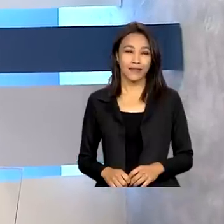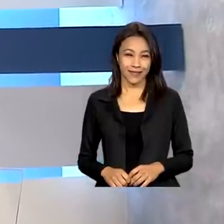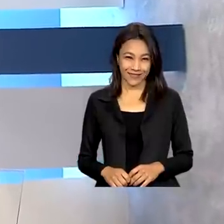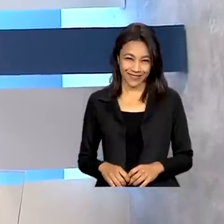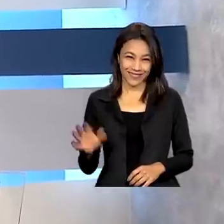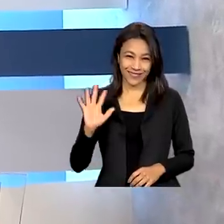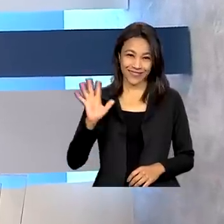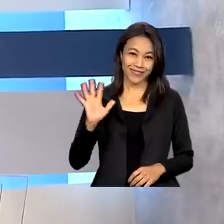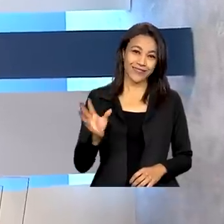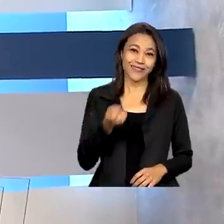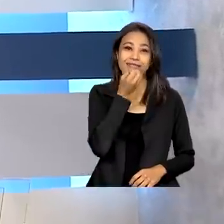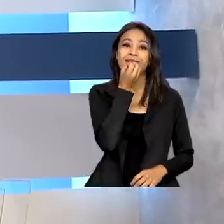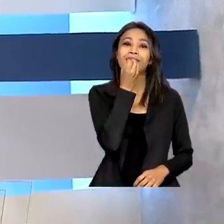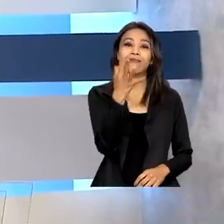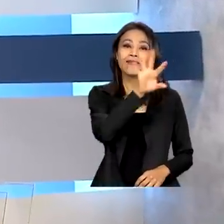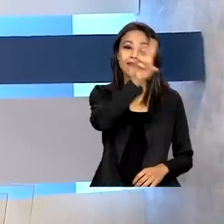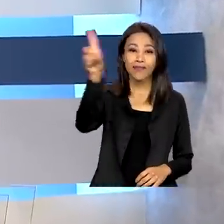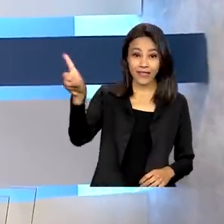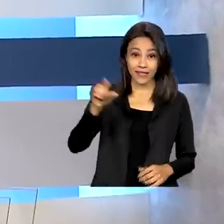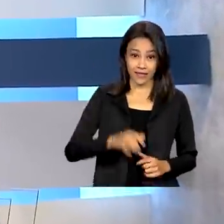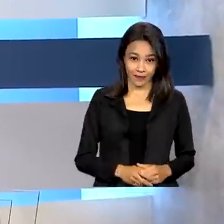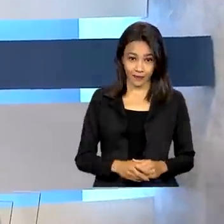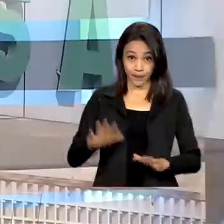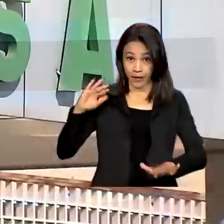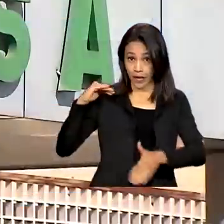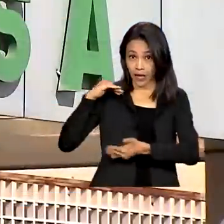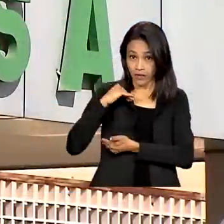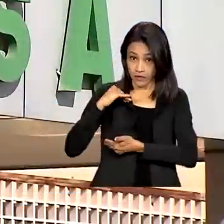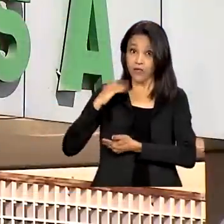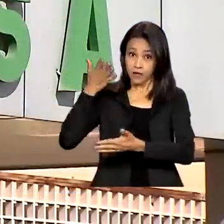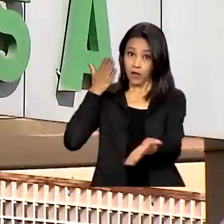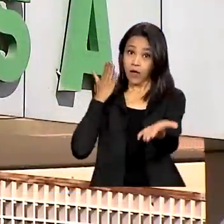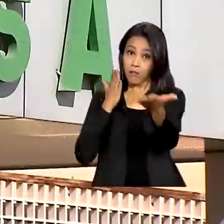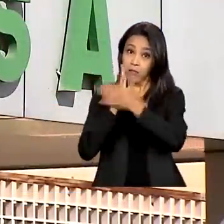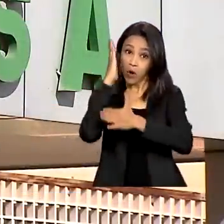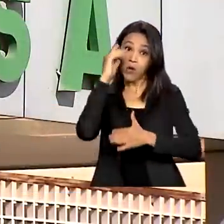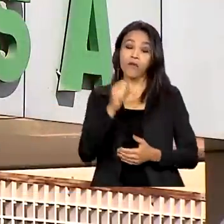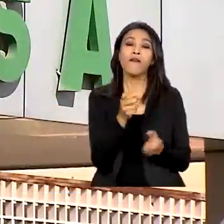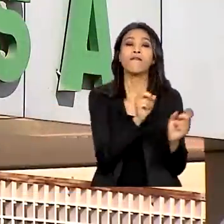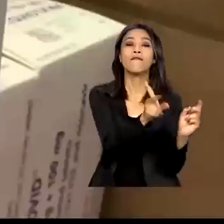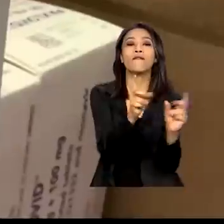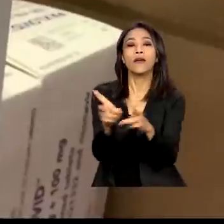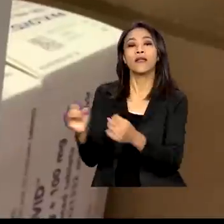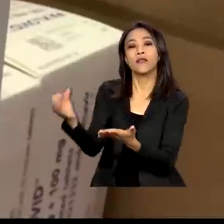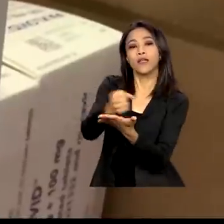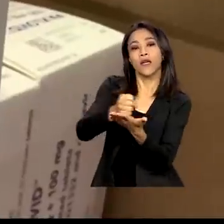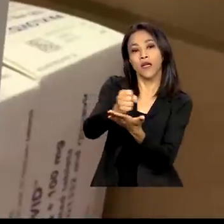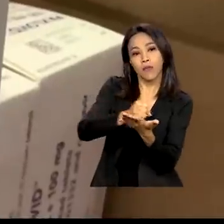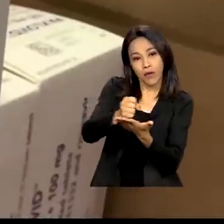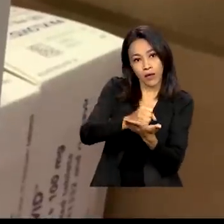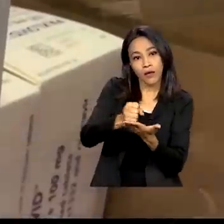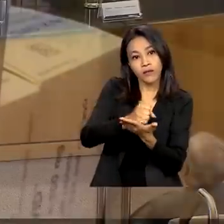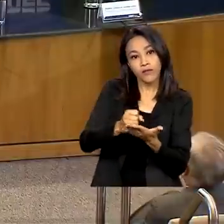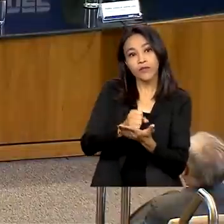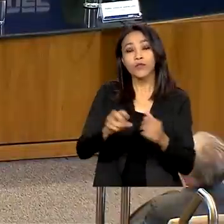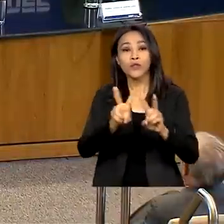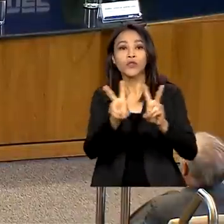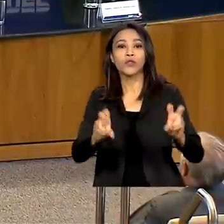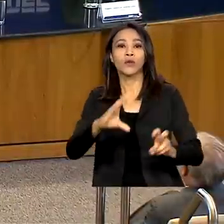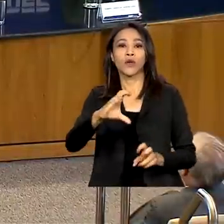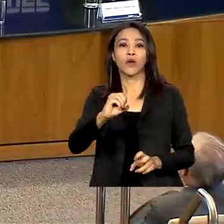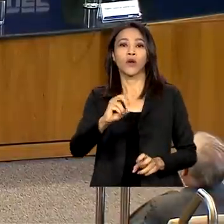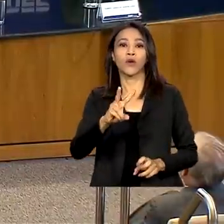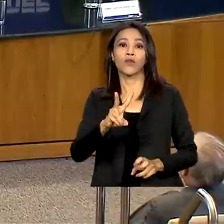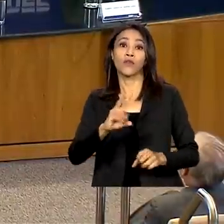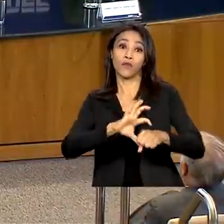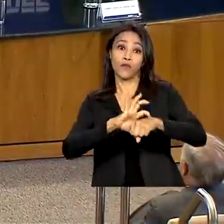Olá, bom dia! Anvisa aprova venda de medicamento para a Covid-19. Gabarito